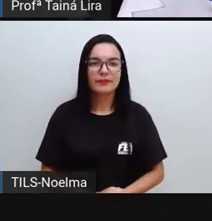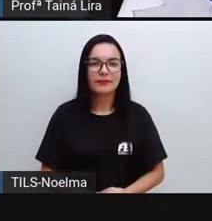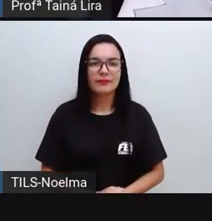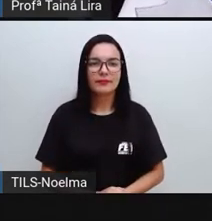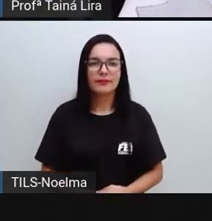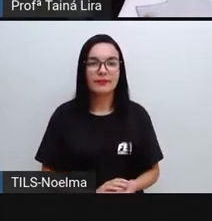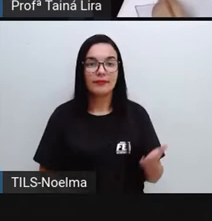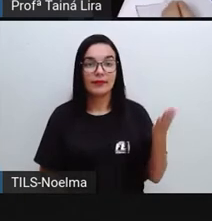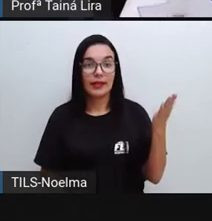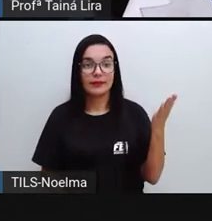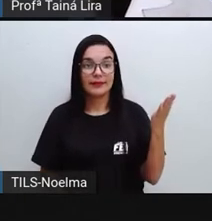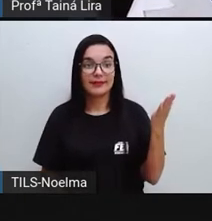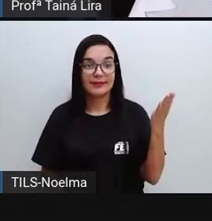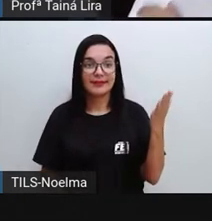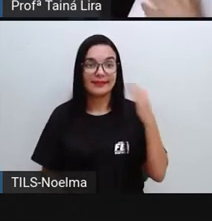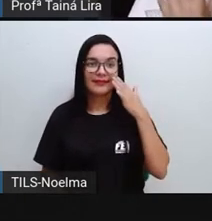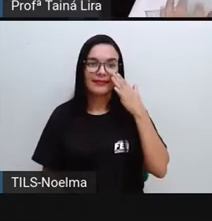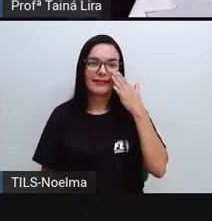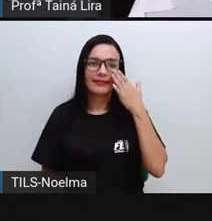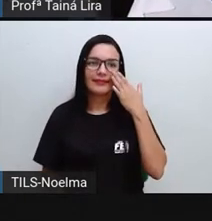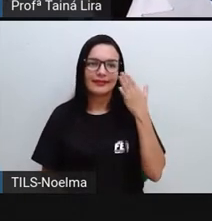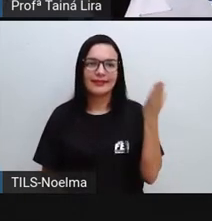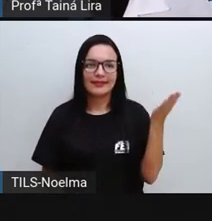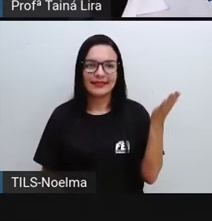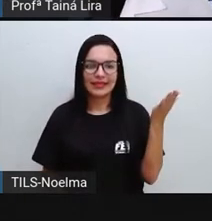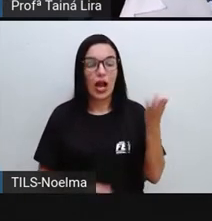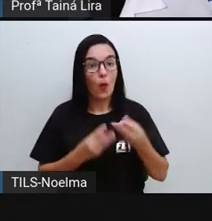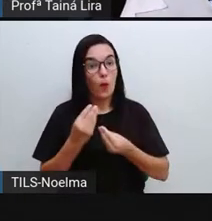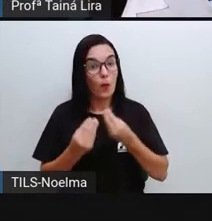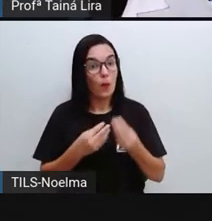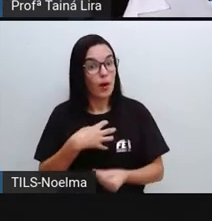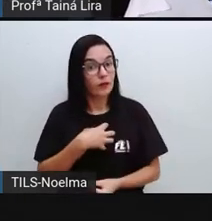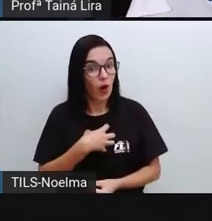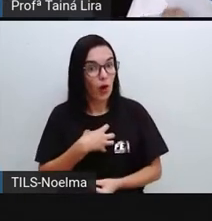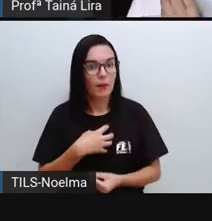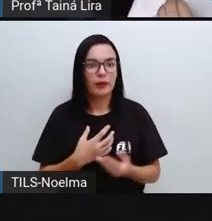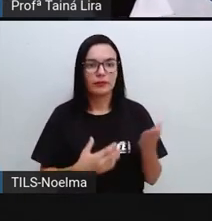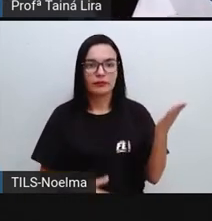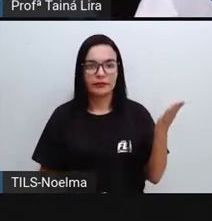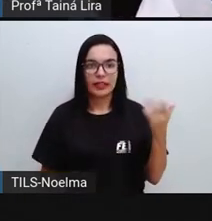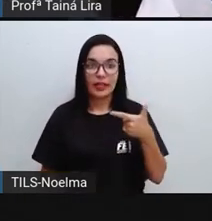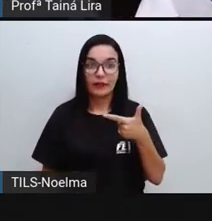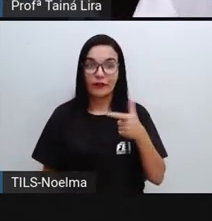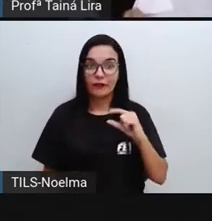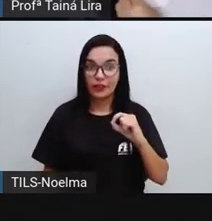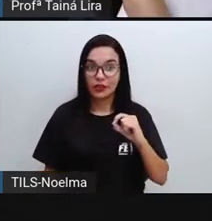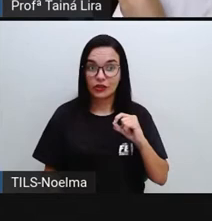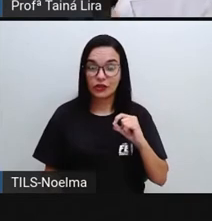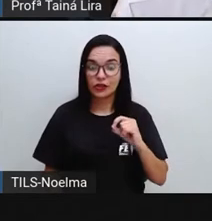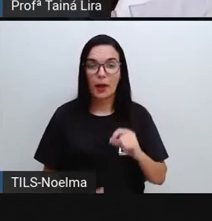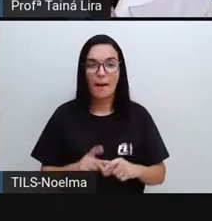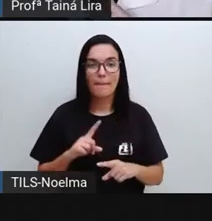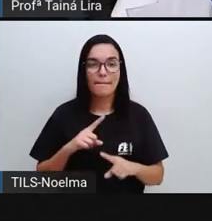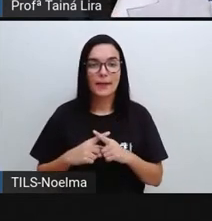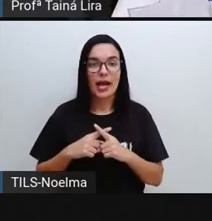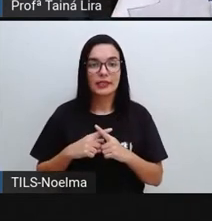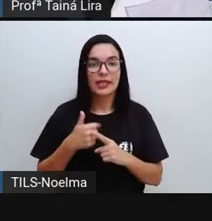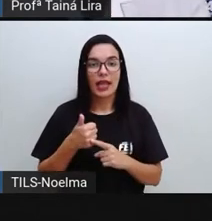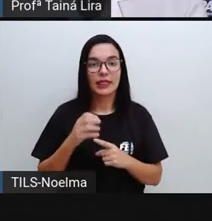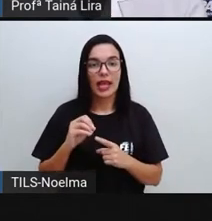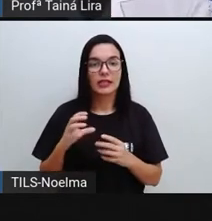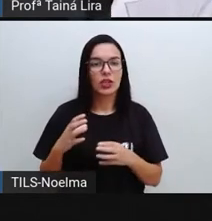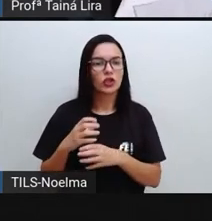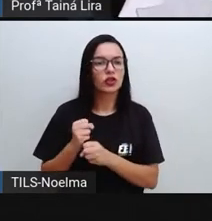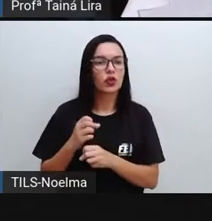Então, a Pró trouxe aqui uma estratégia. Ó, eu juntei aqui 20 selos, mais 10 selos